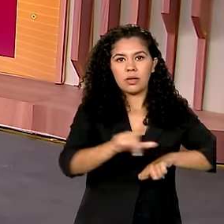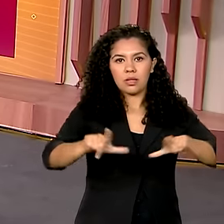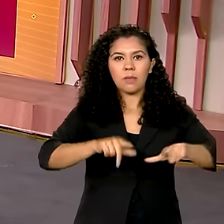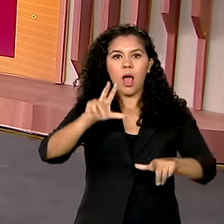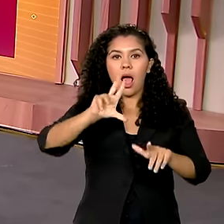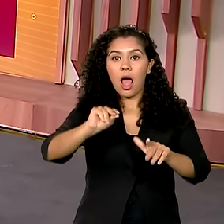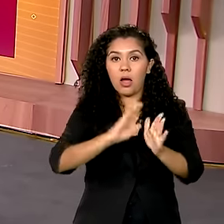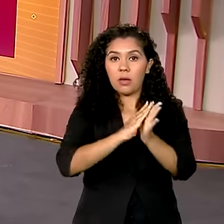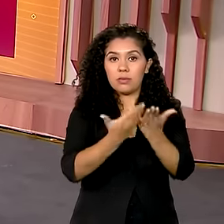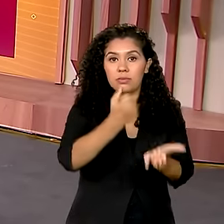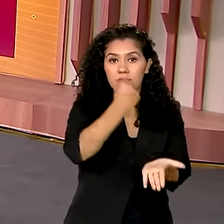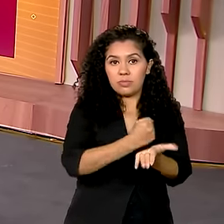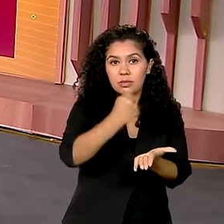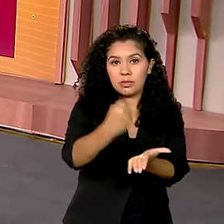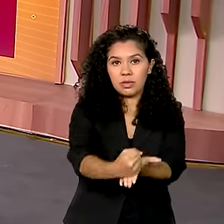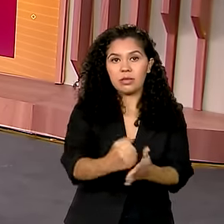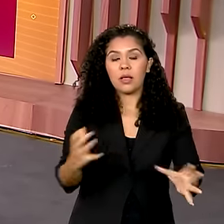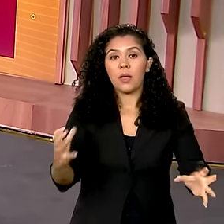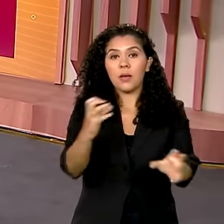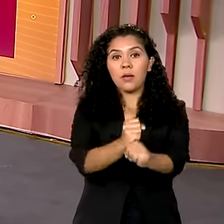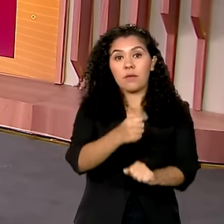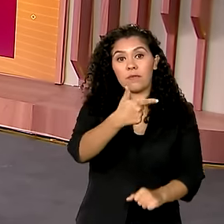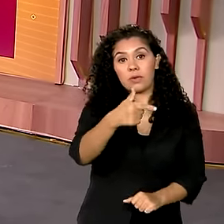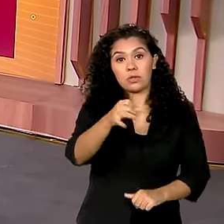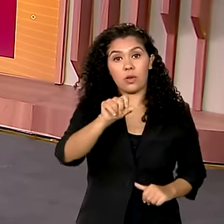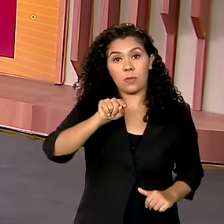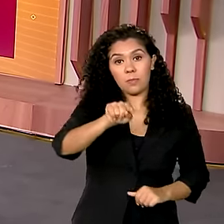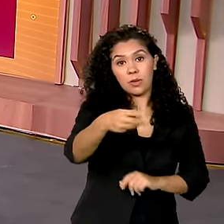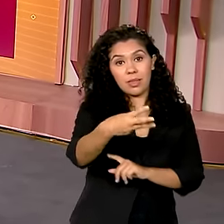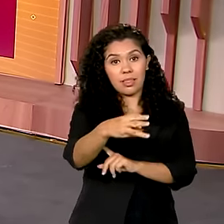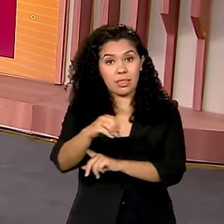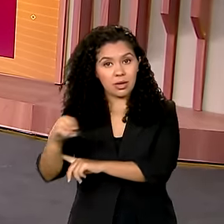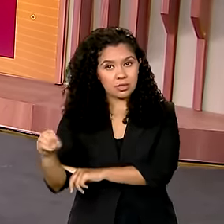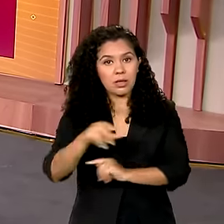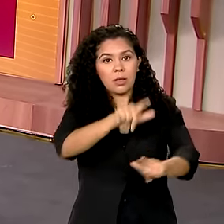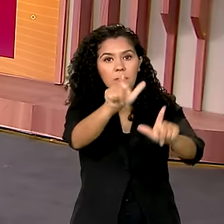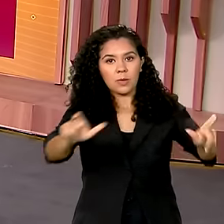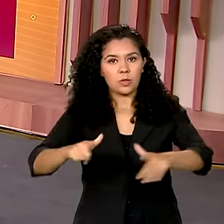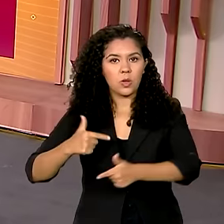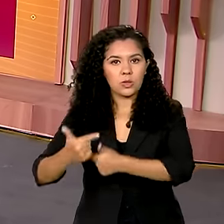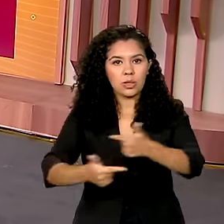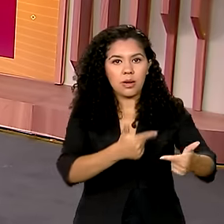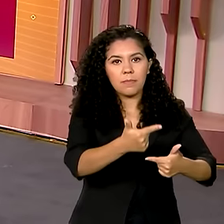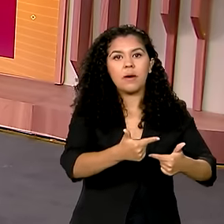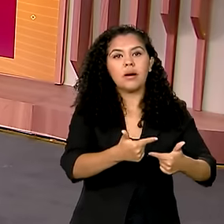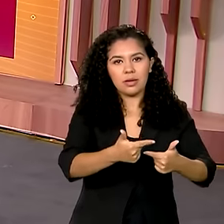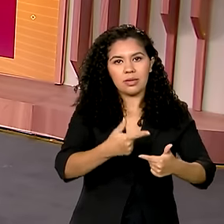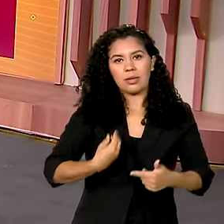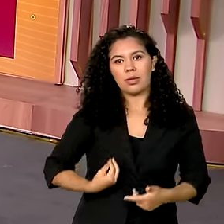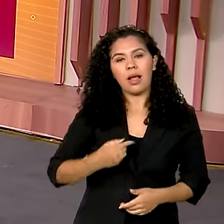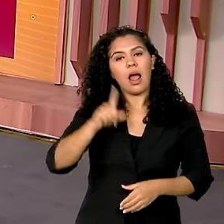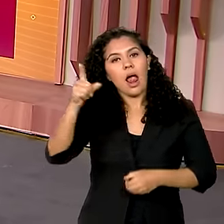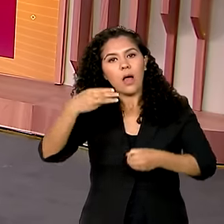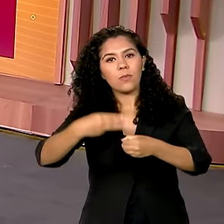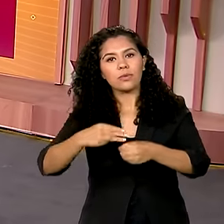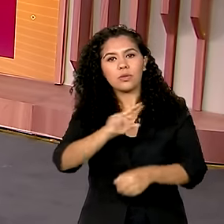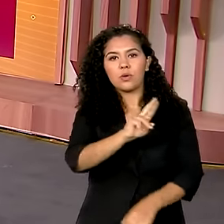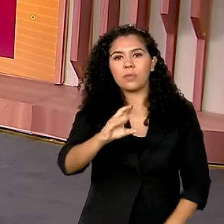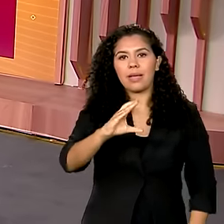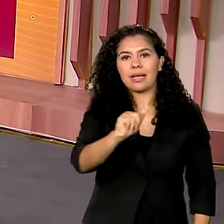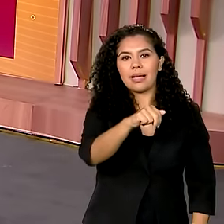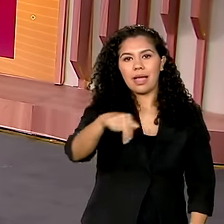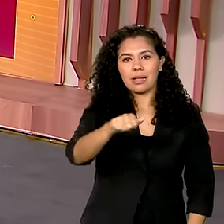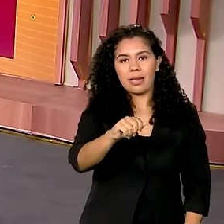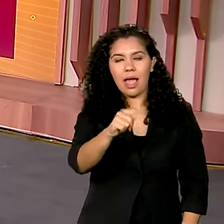Atualmente, são quase 29 mil e 300 trabalhadores nessa situação em Canaã dos